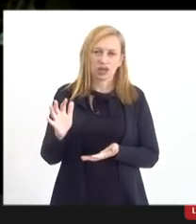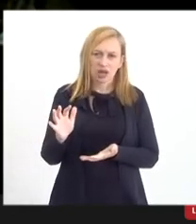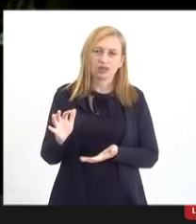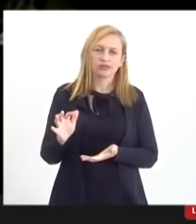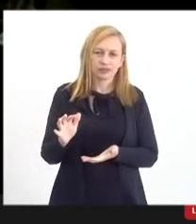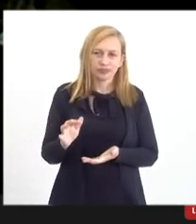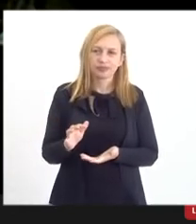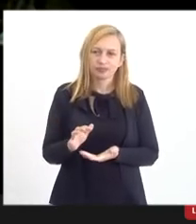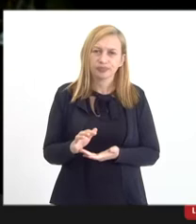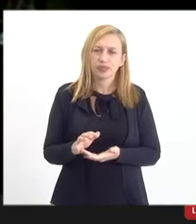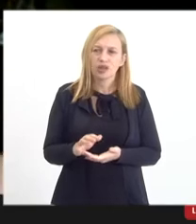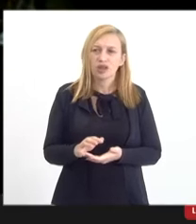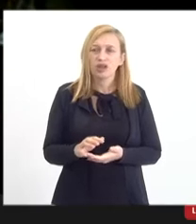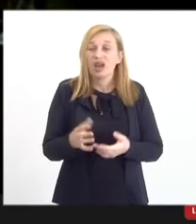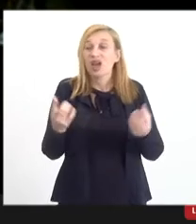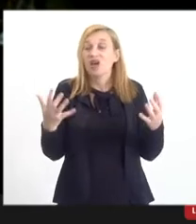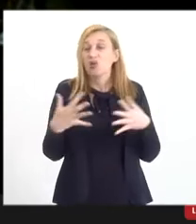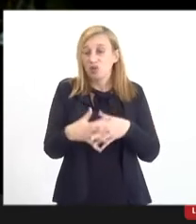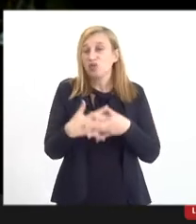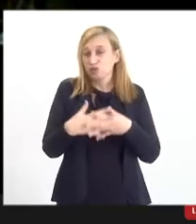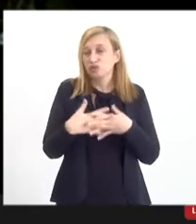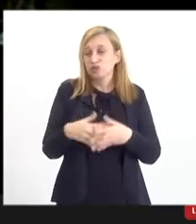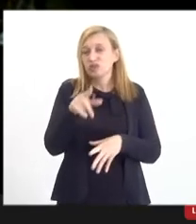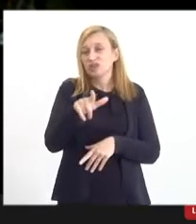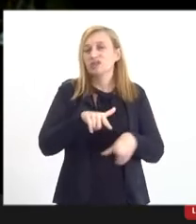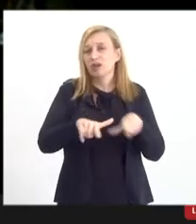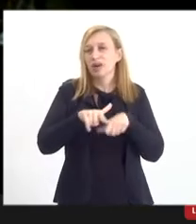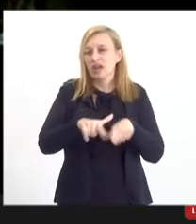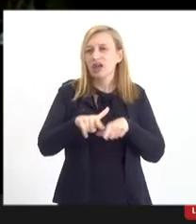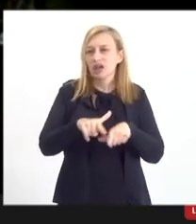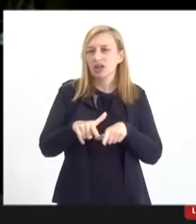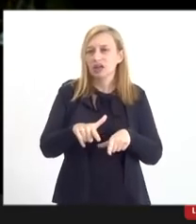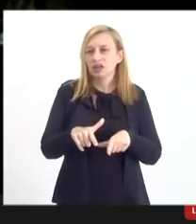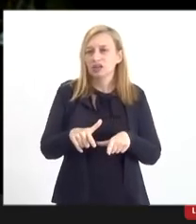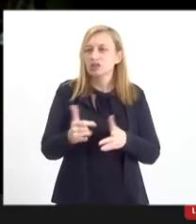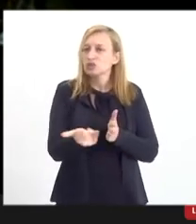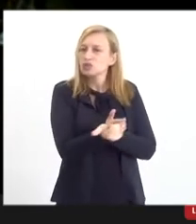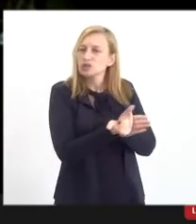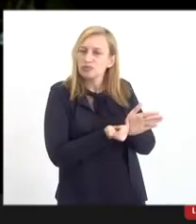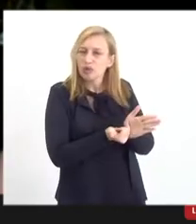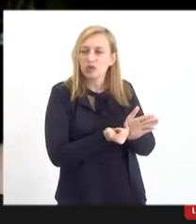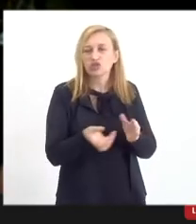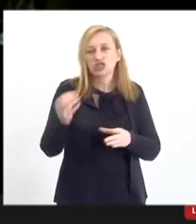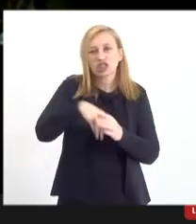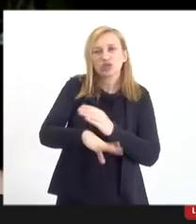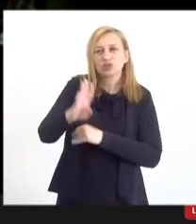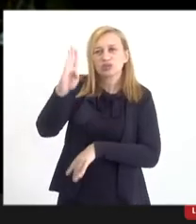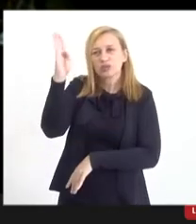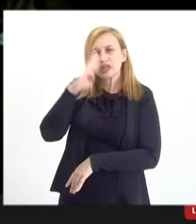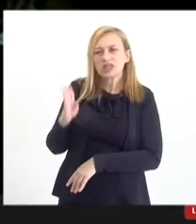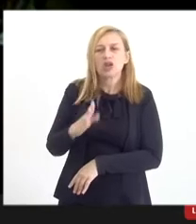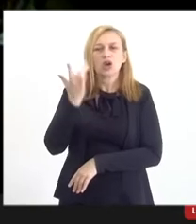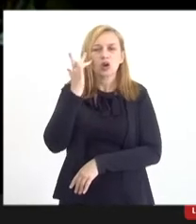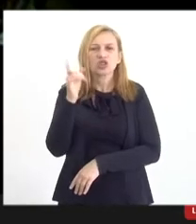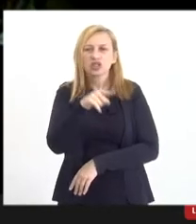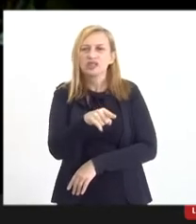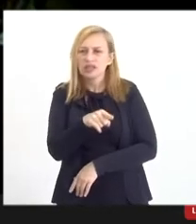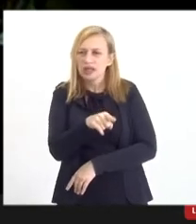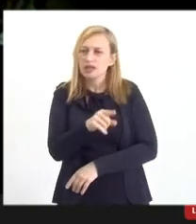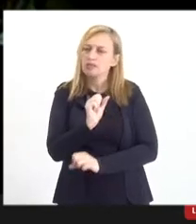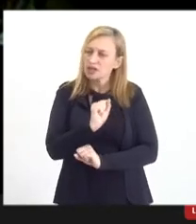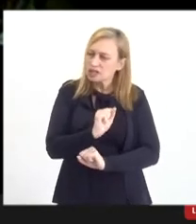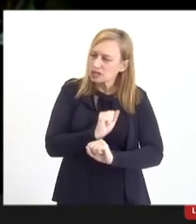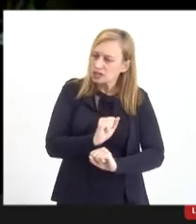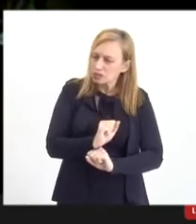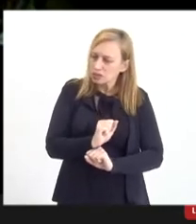também muito alto, é muito complexo você trabalhar com os impostos aqui no Brasil, então eu acho que esse é um ponto que a gente tem realmente que